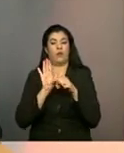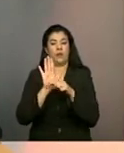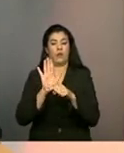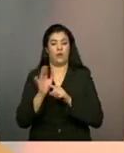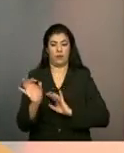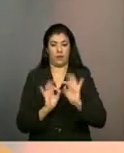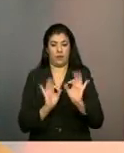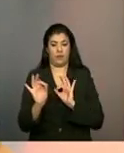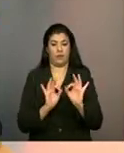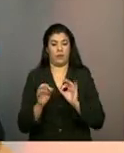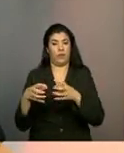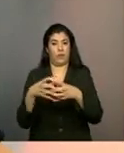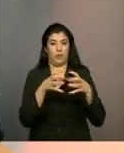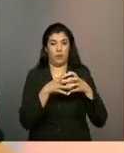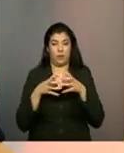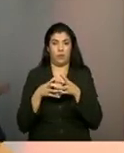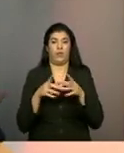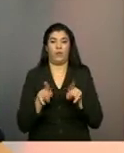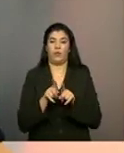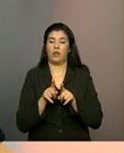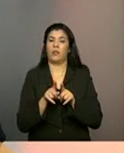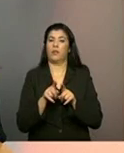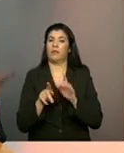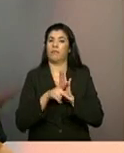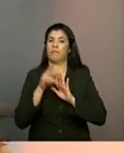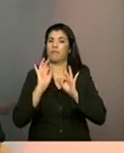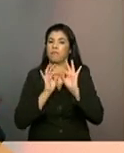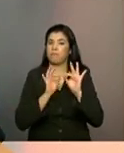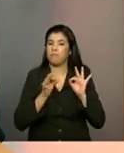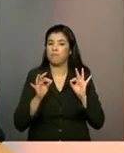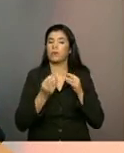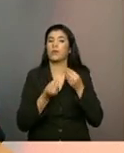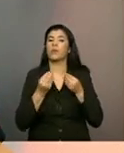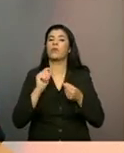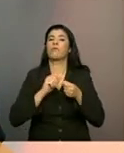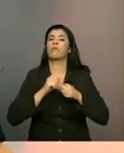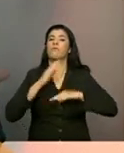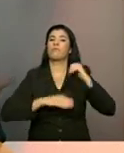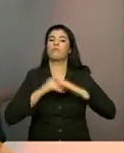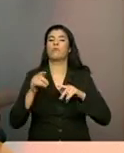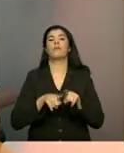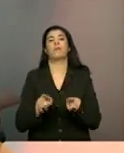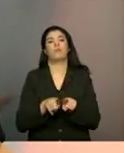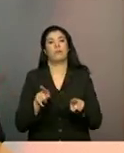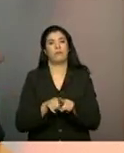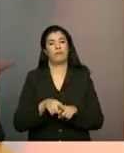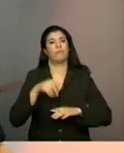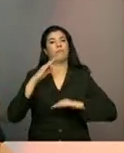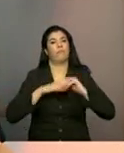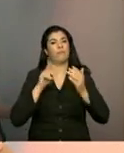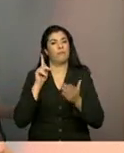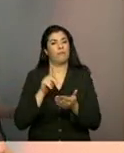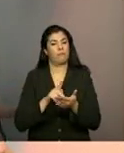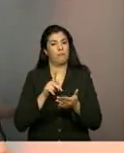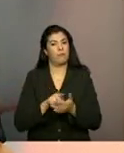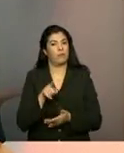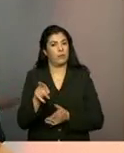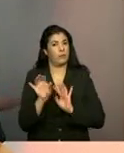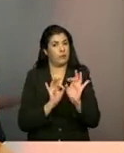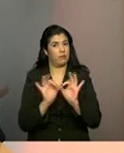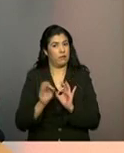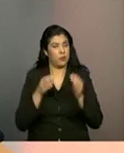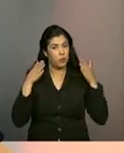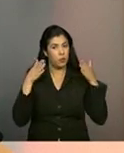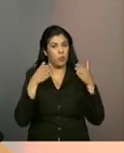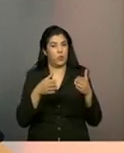organização dos grupos, no planejamento das ações a serem executadas e também na execução desse planejamento